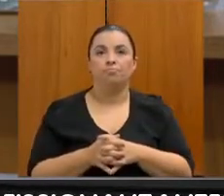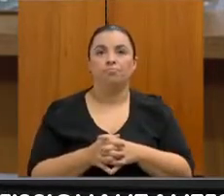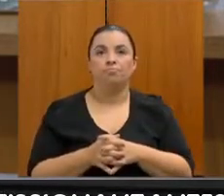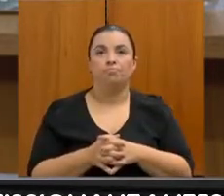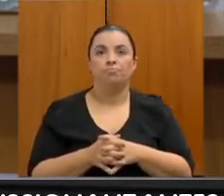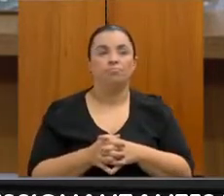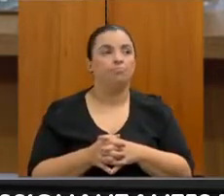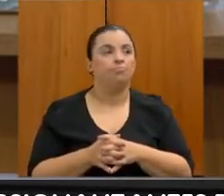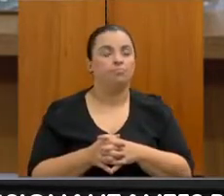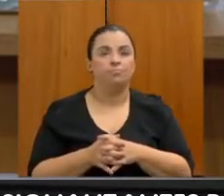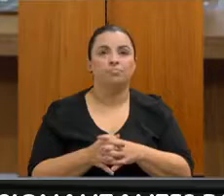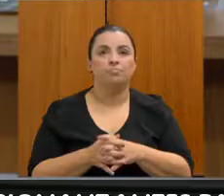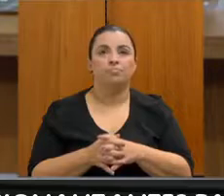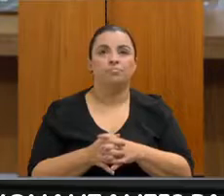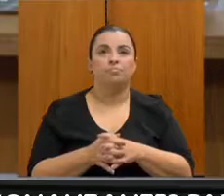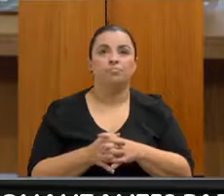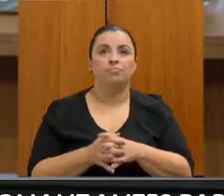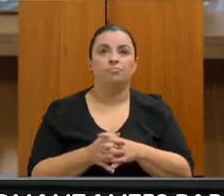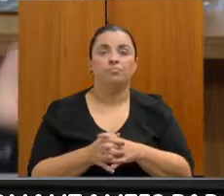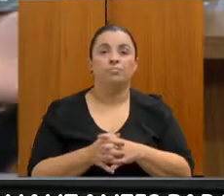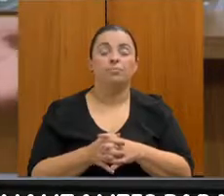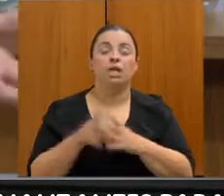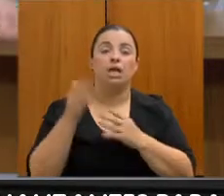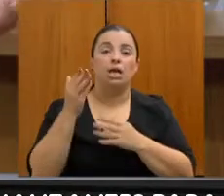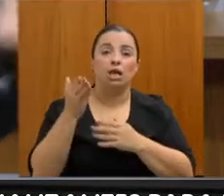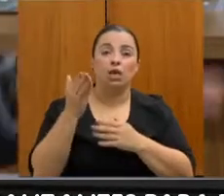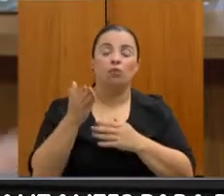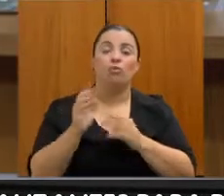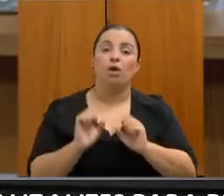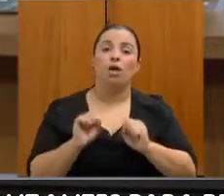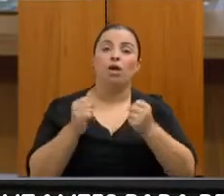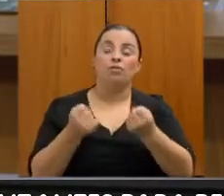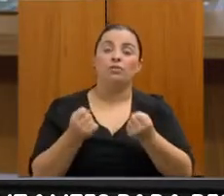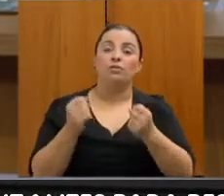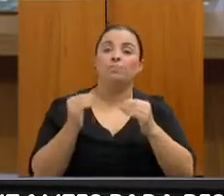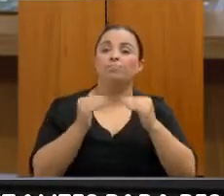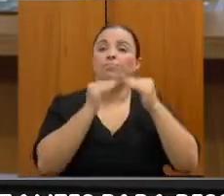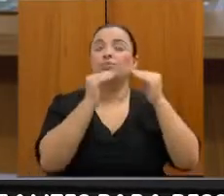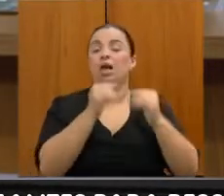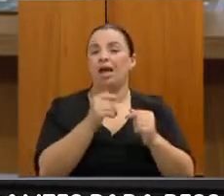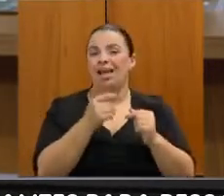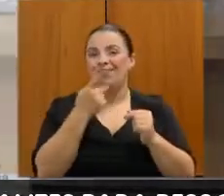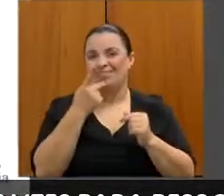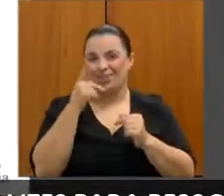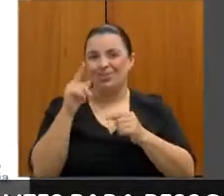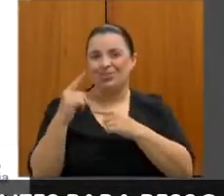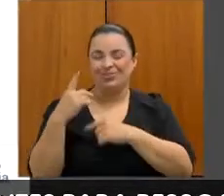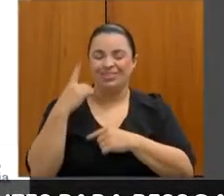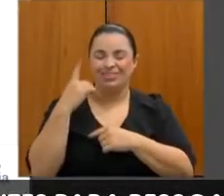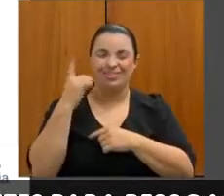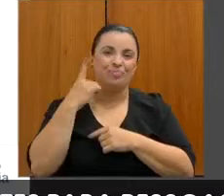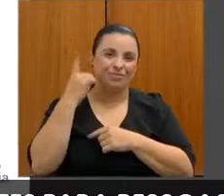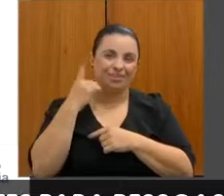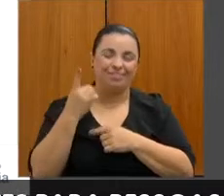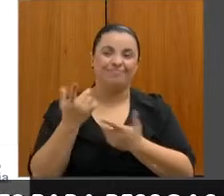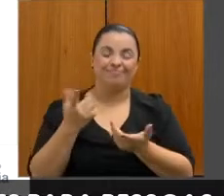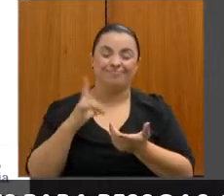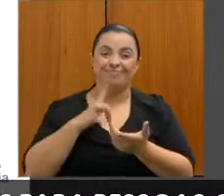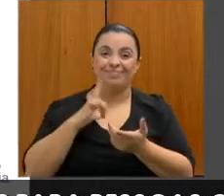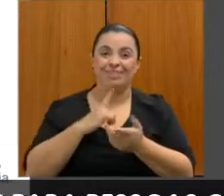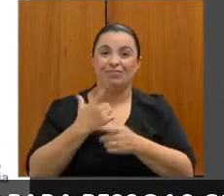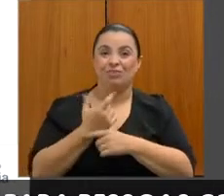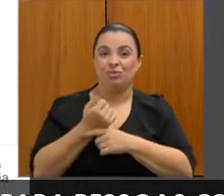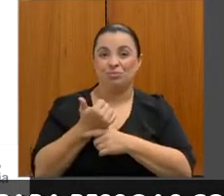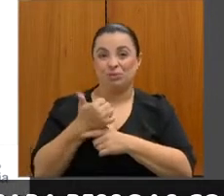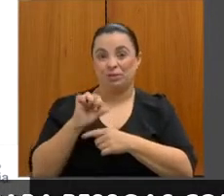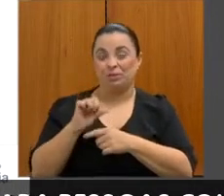Isto. Aqui eu vou praticamente reforçar a fala do deputado. A gente enfrentou, desde 2019,